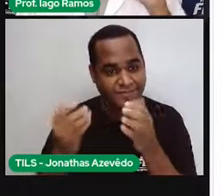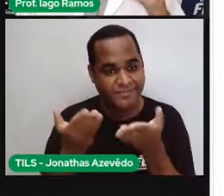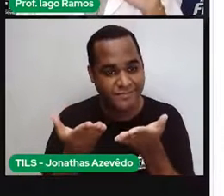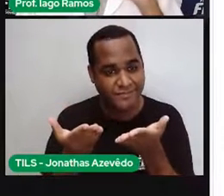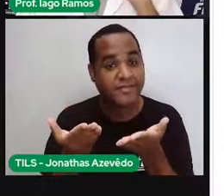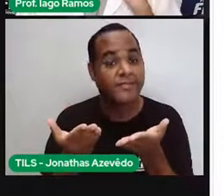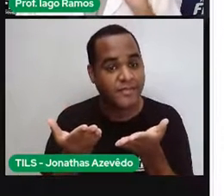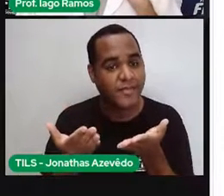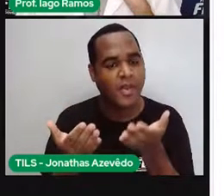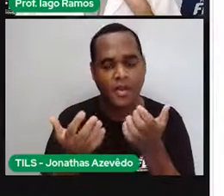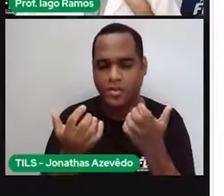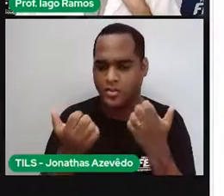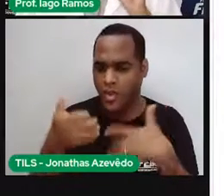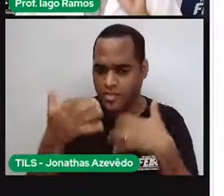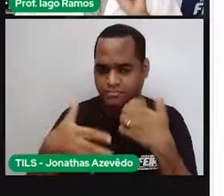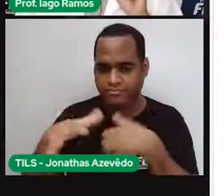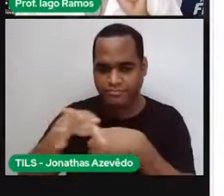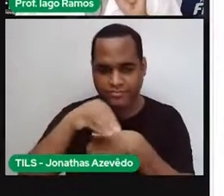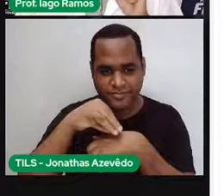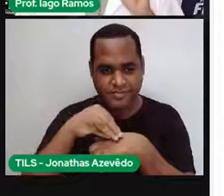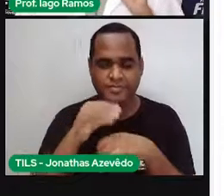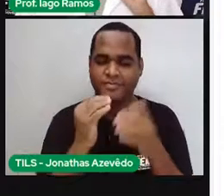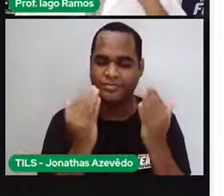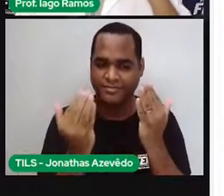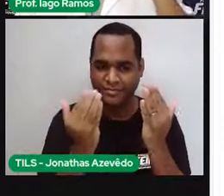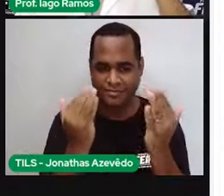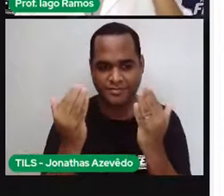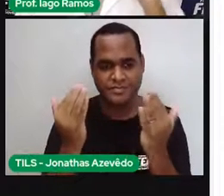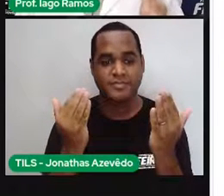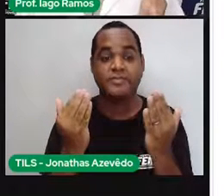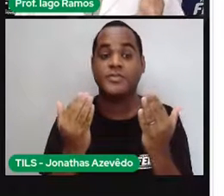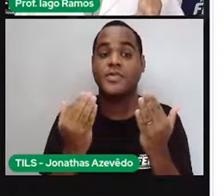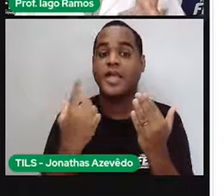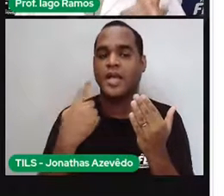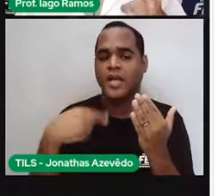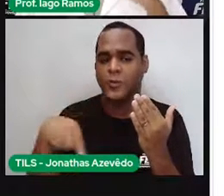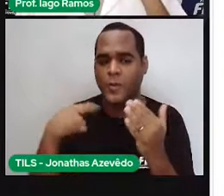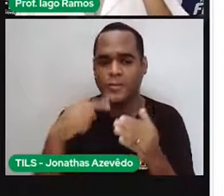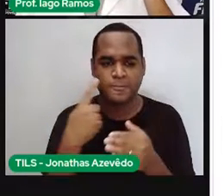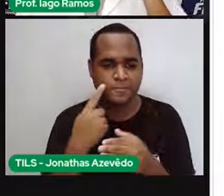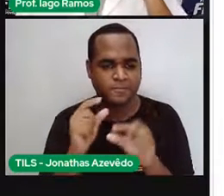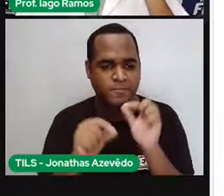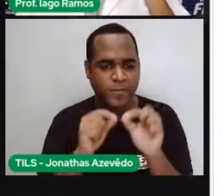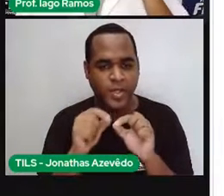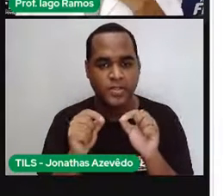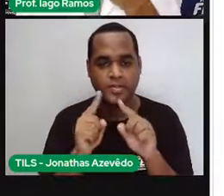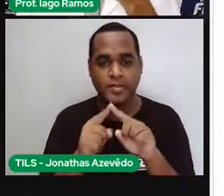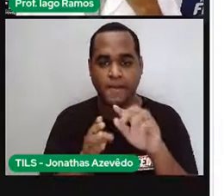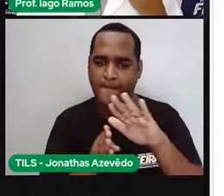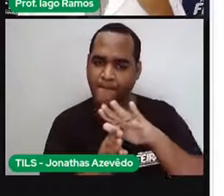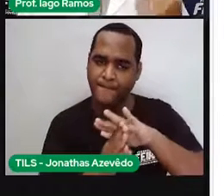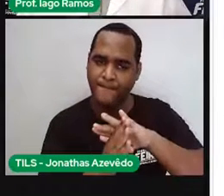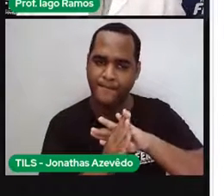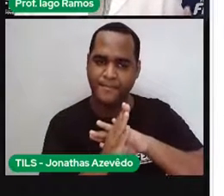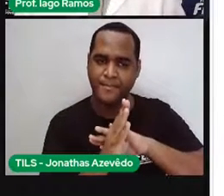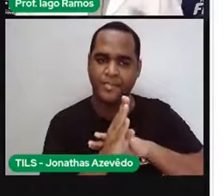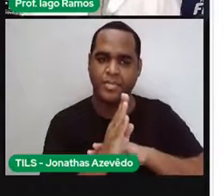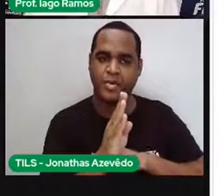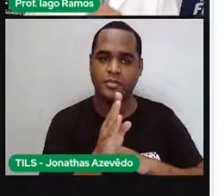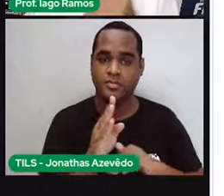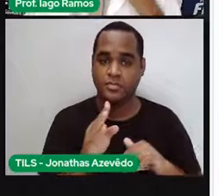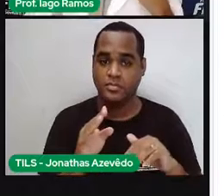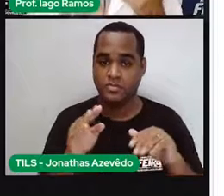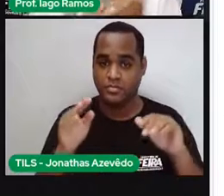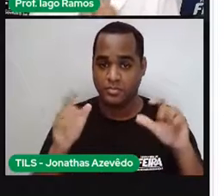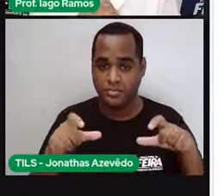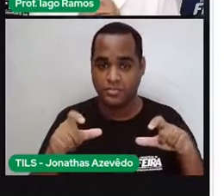só pra trazer aqui pra você ilustrar. Ó, e aí você passou na frente, antes de chegar um pouquinho na